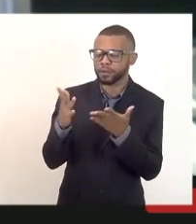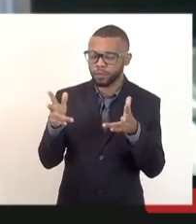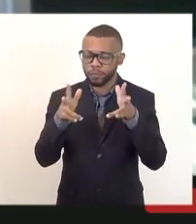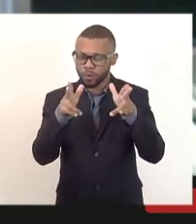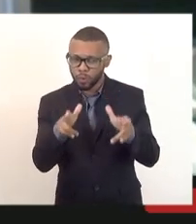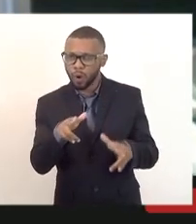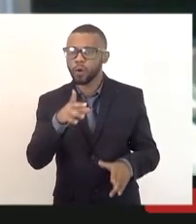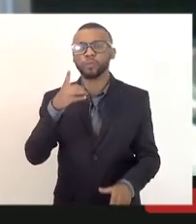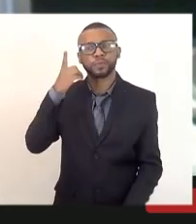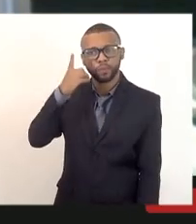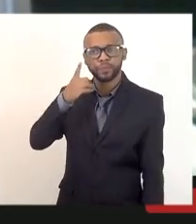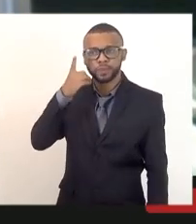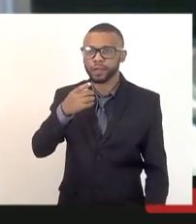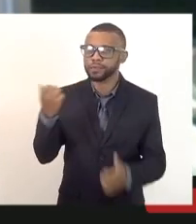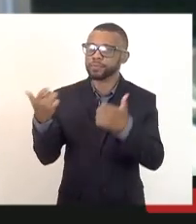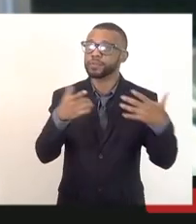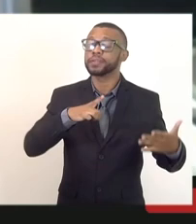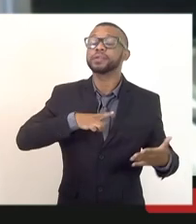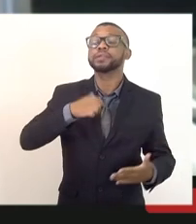aí bem claro, de 13